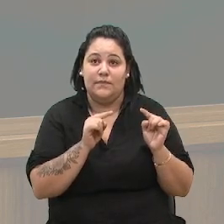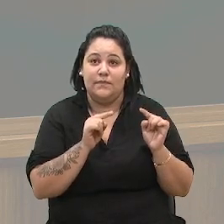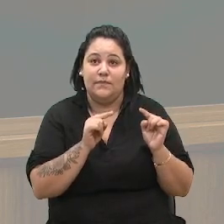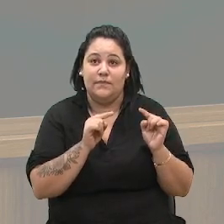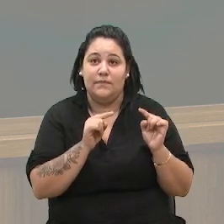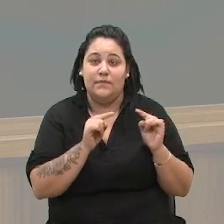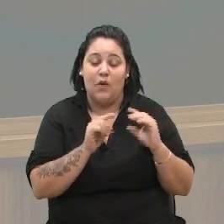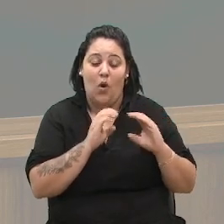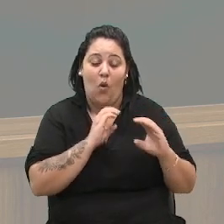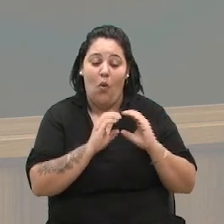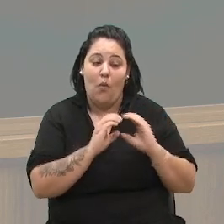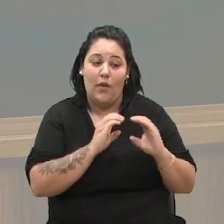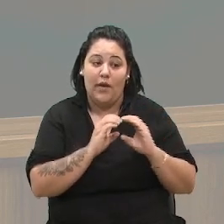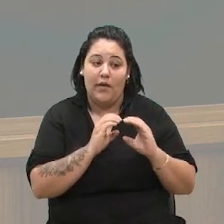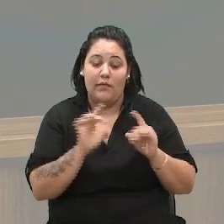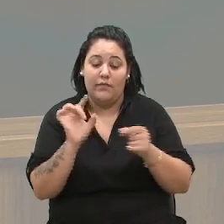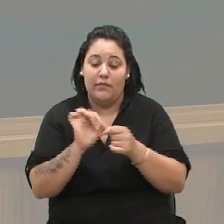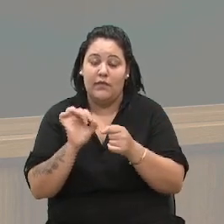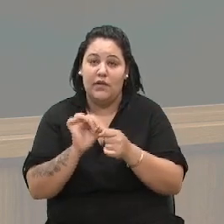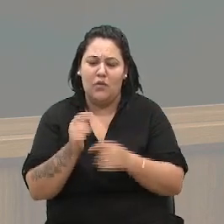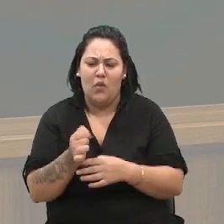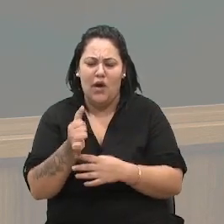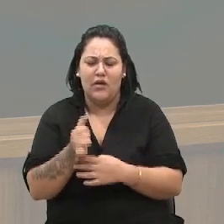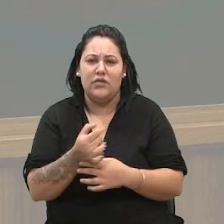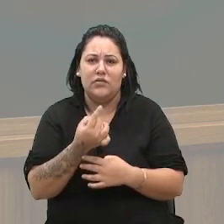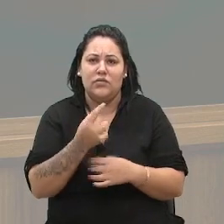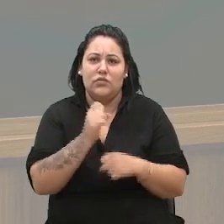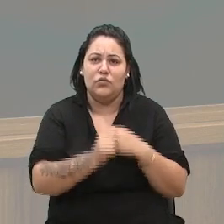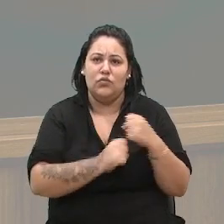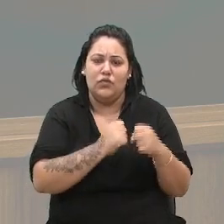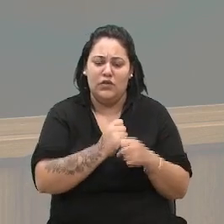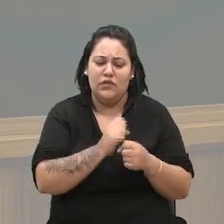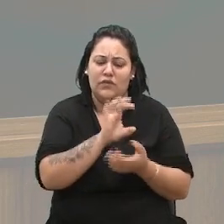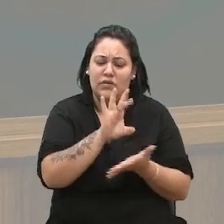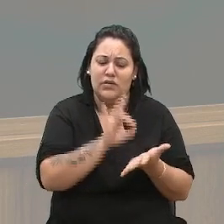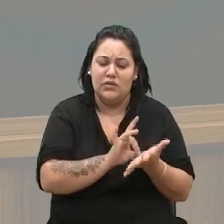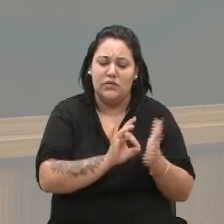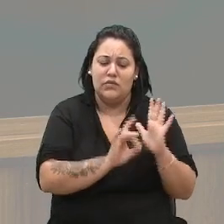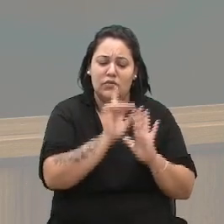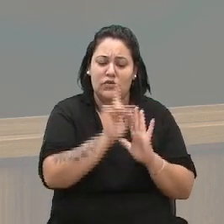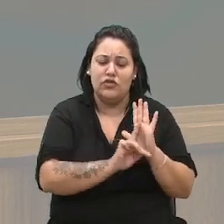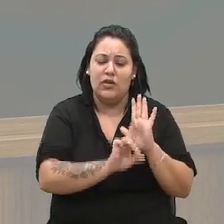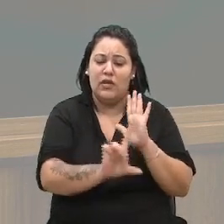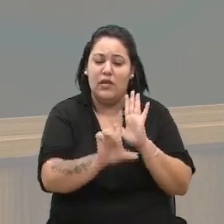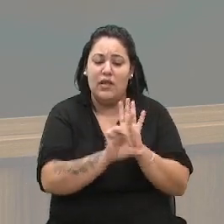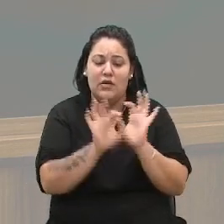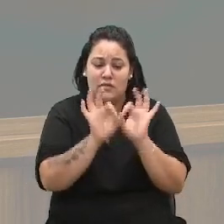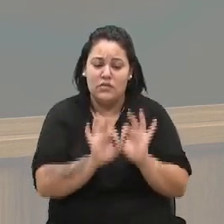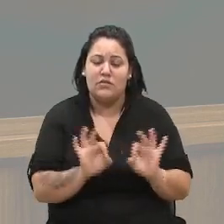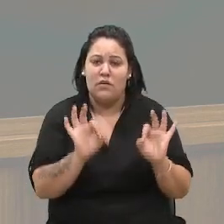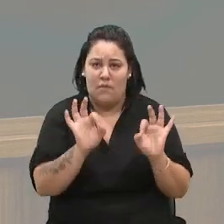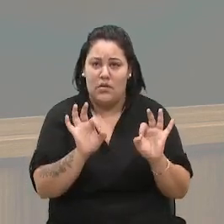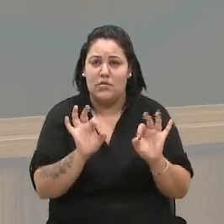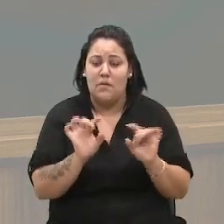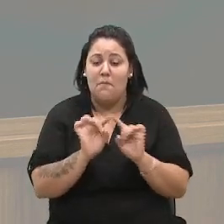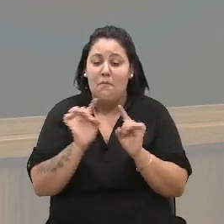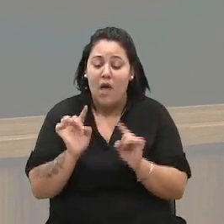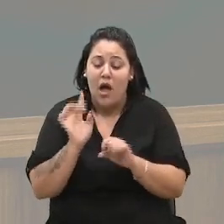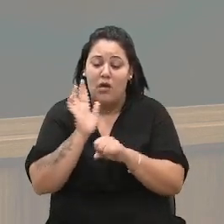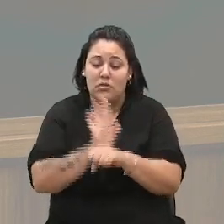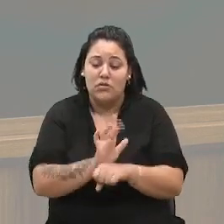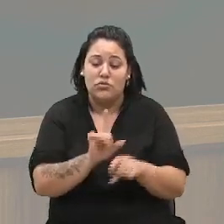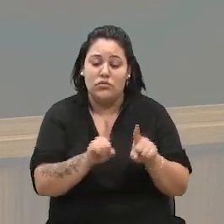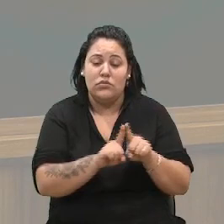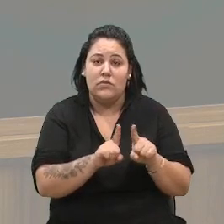faz quase um ano, eu acho, protocolei um projeto de lei muito simples, mas que ajuda em